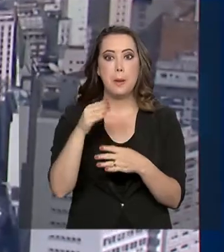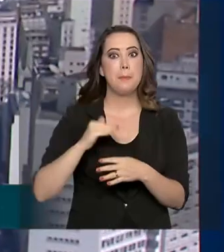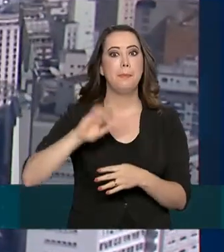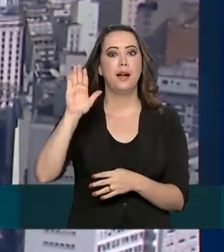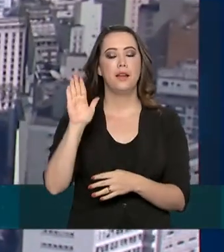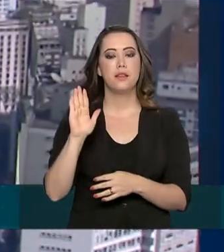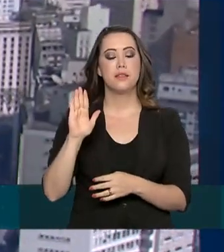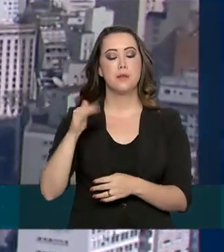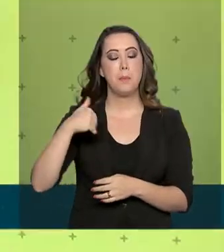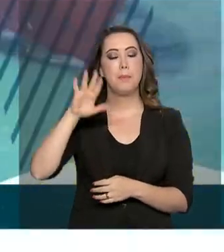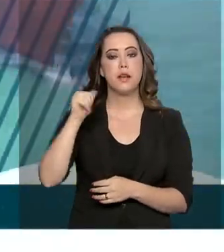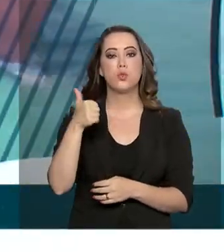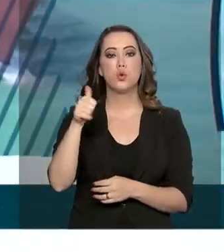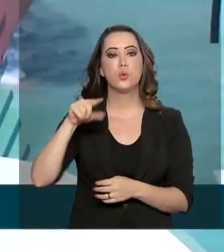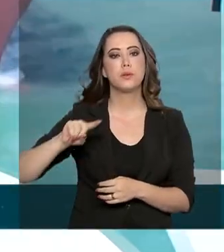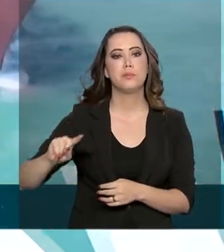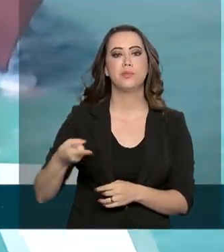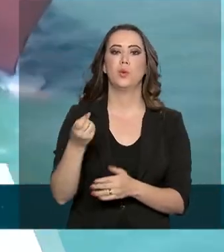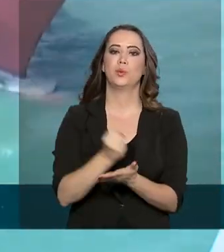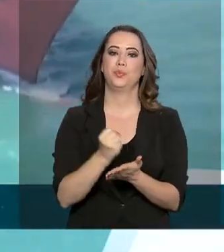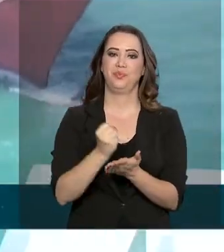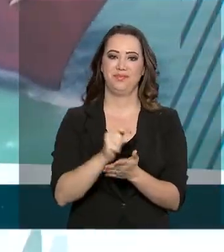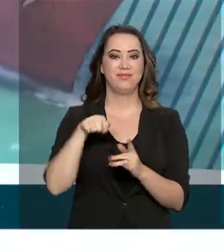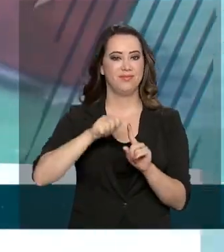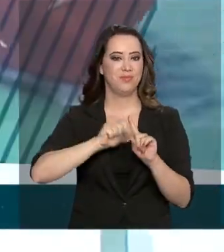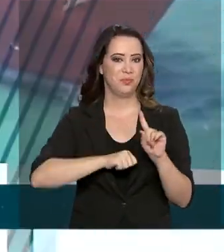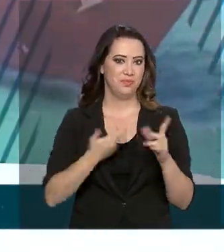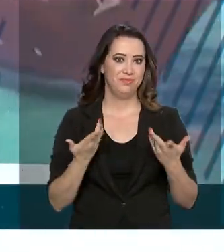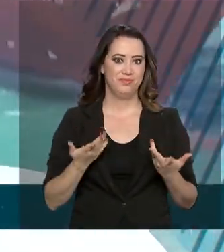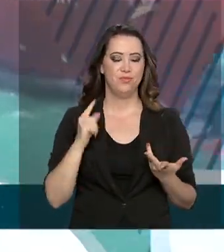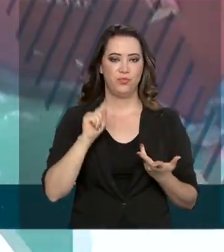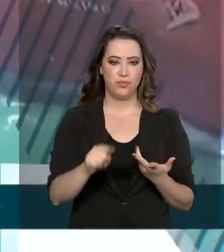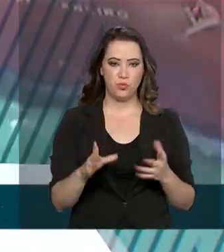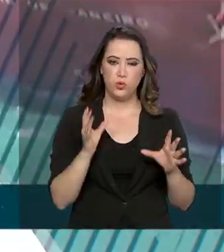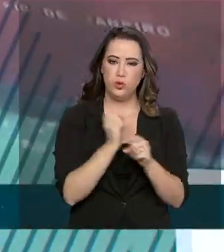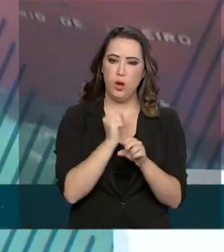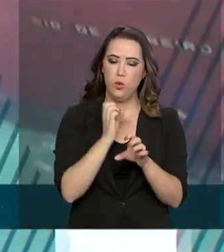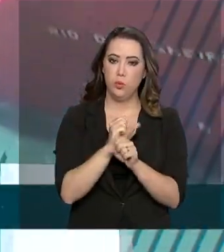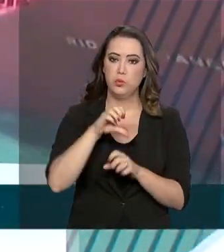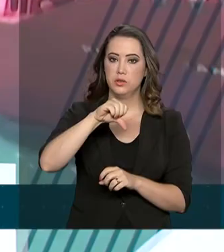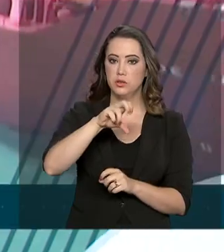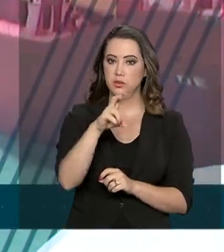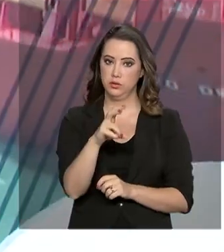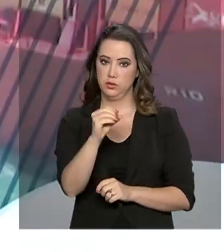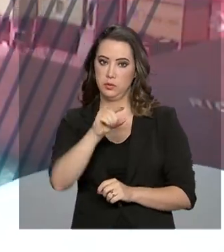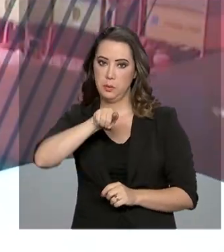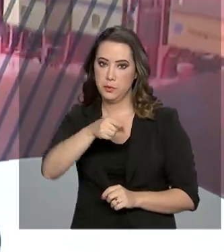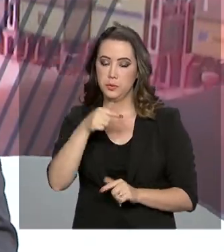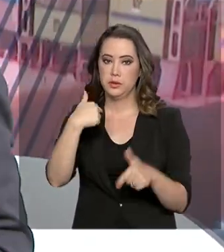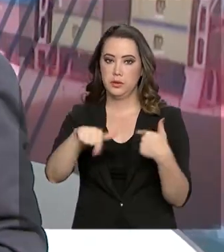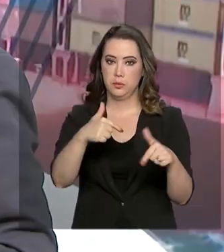No acumulado do ano, foram criados 950 mil empregos com registro em carteira.